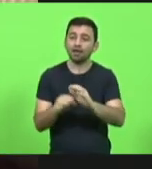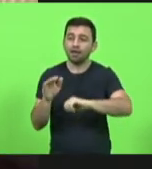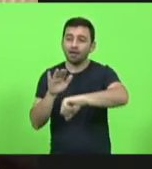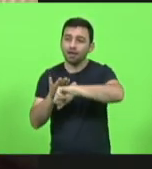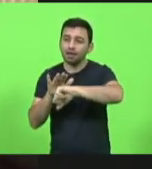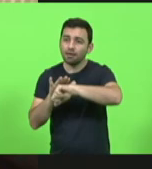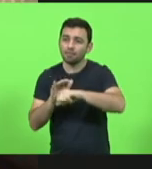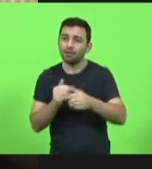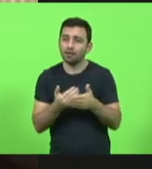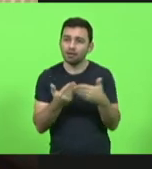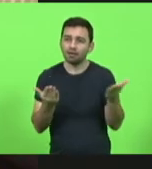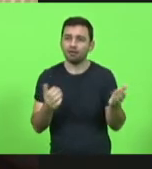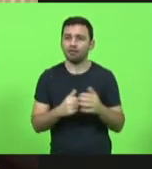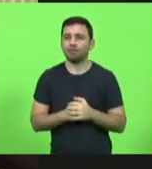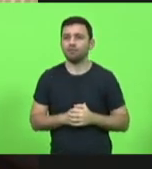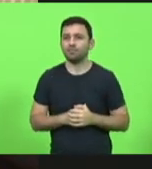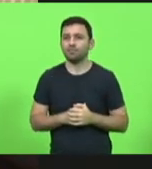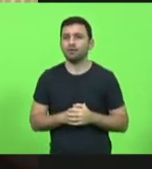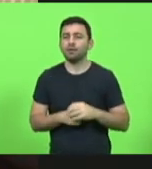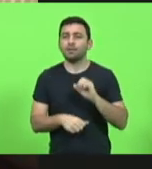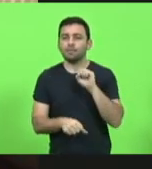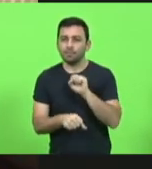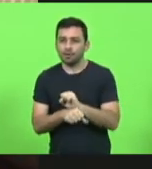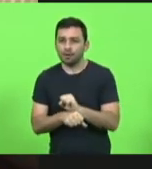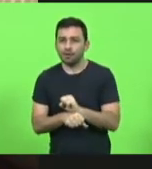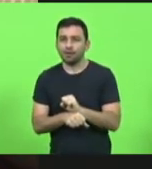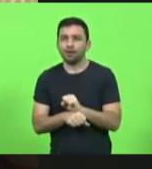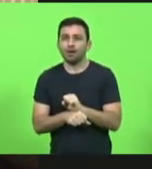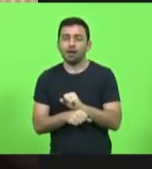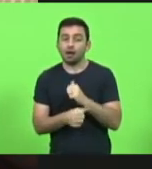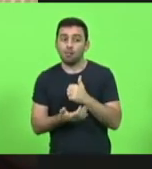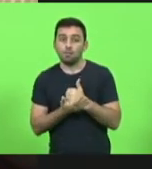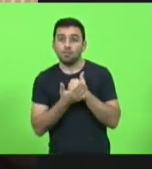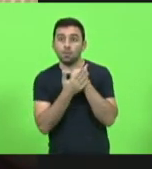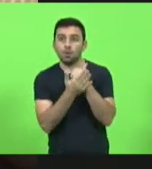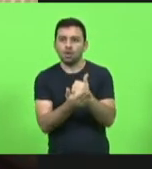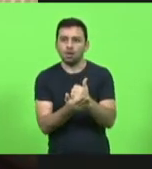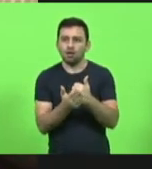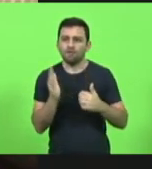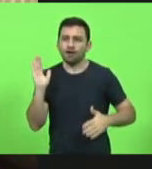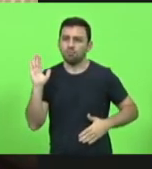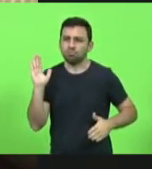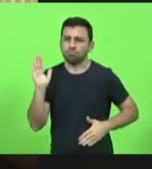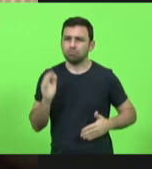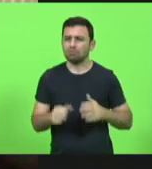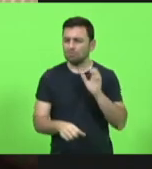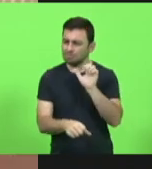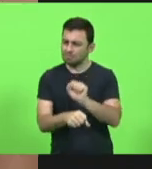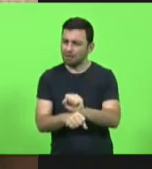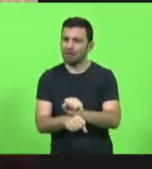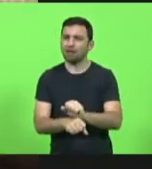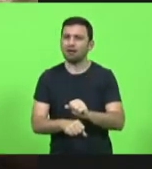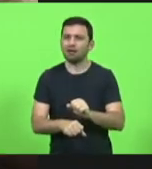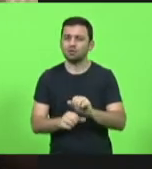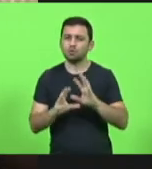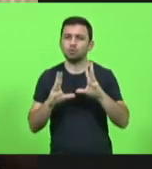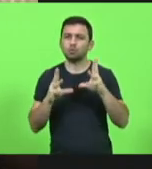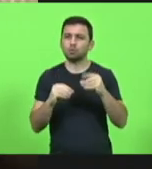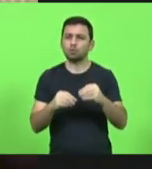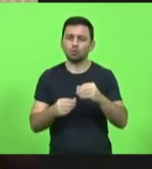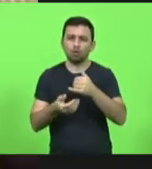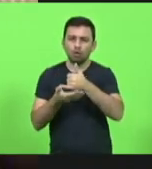Parem de ajudar os malandros. Parem de ajudar os traficantes